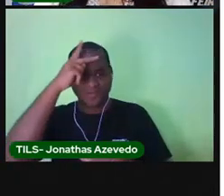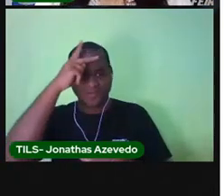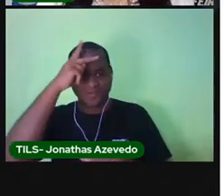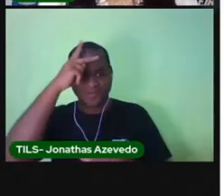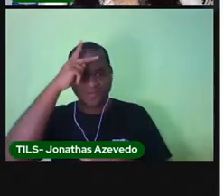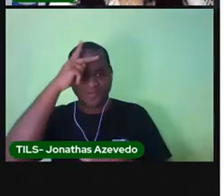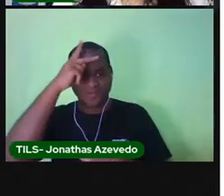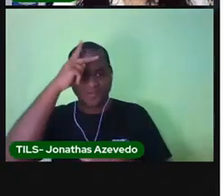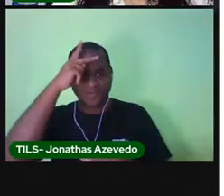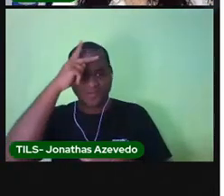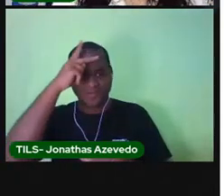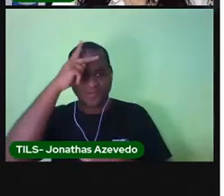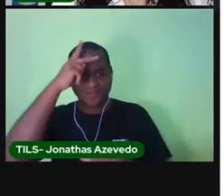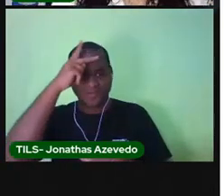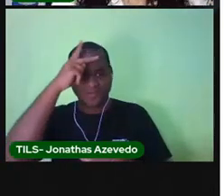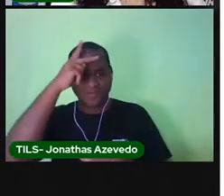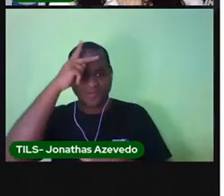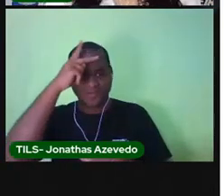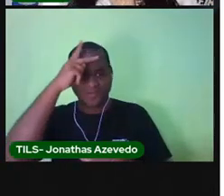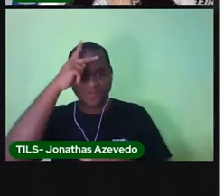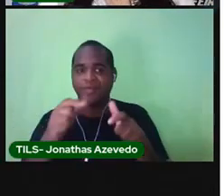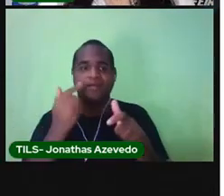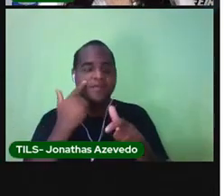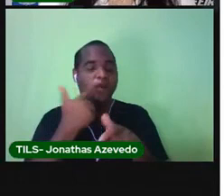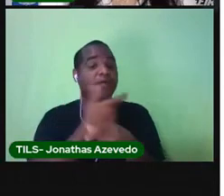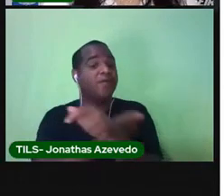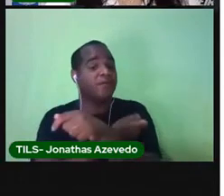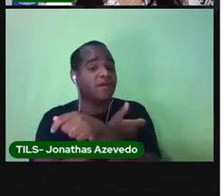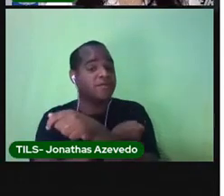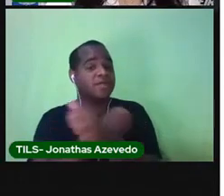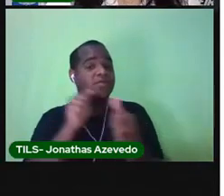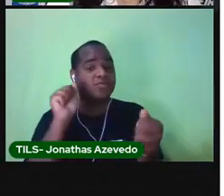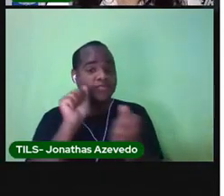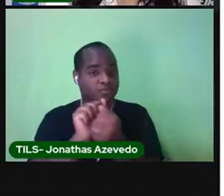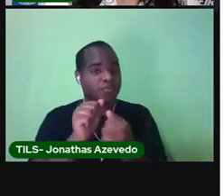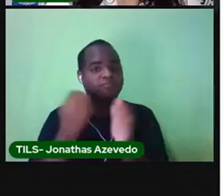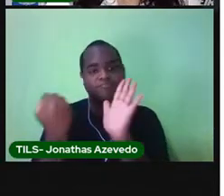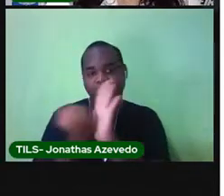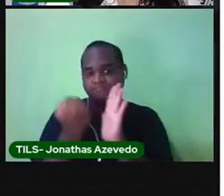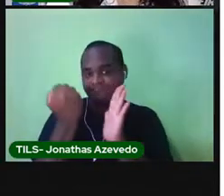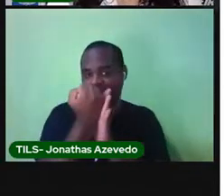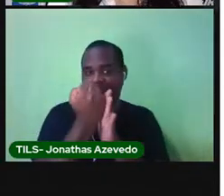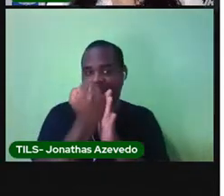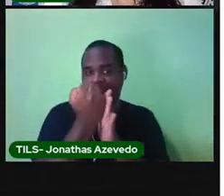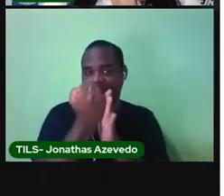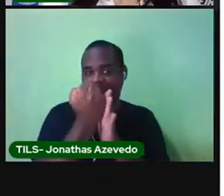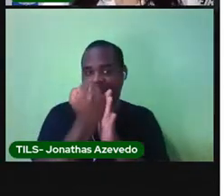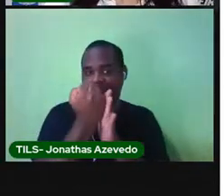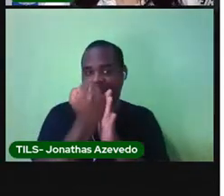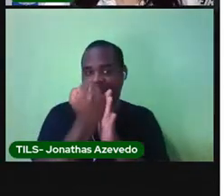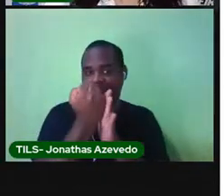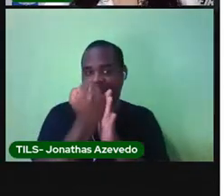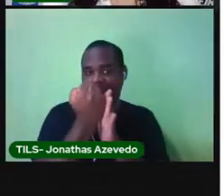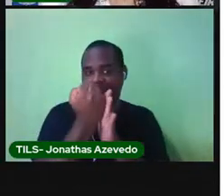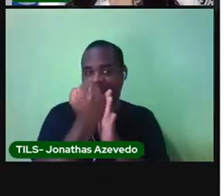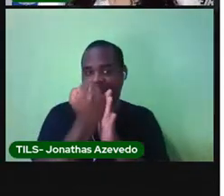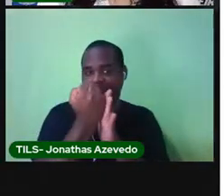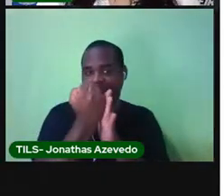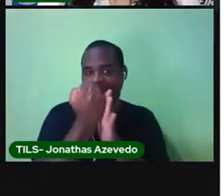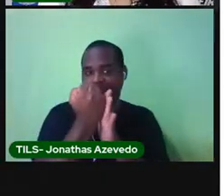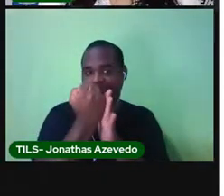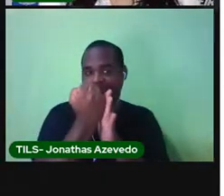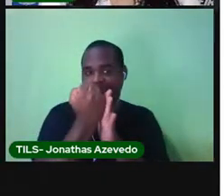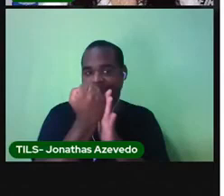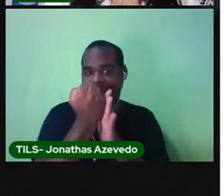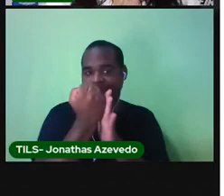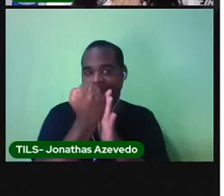Você leva o seu cartão de vacina junto com a sua certidão de nascimento. Principalmente porque